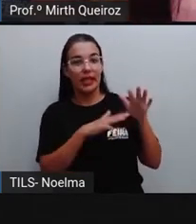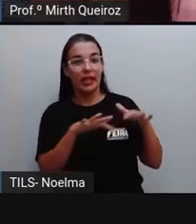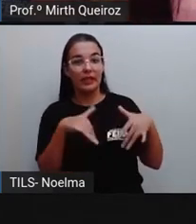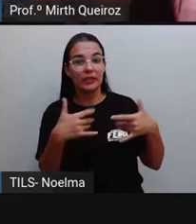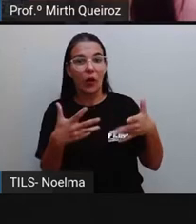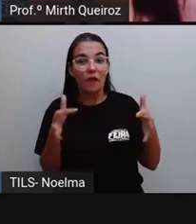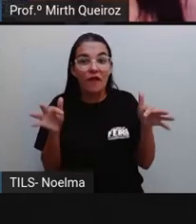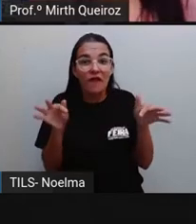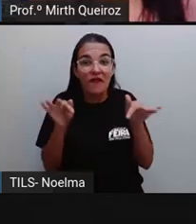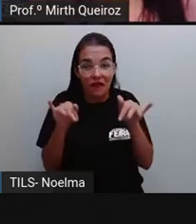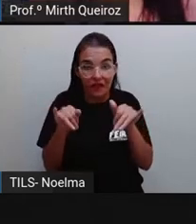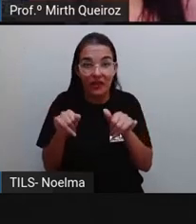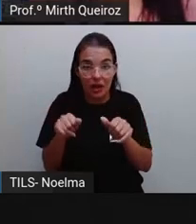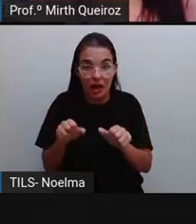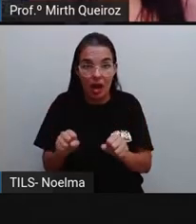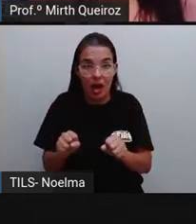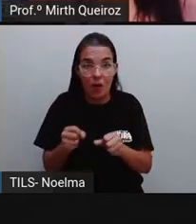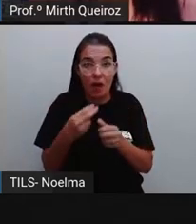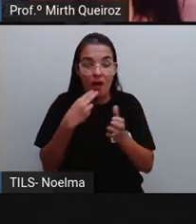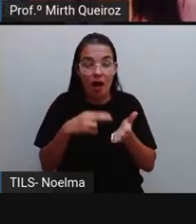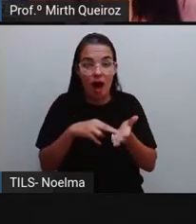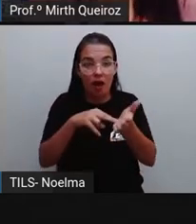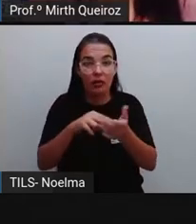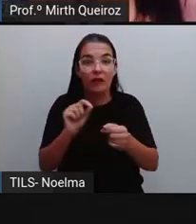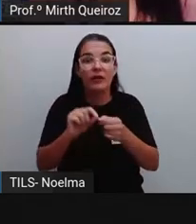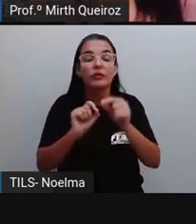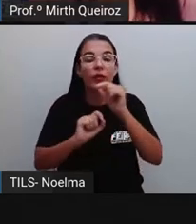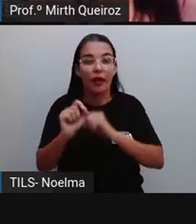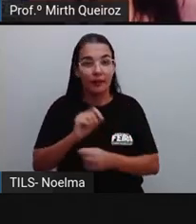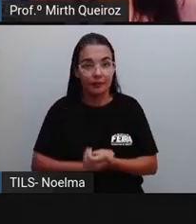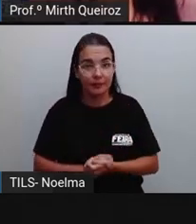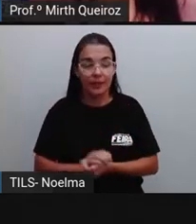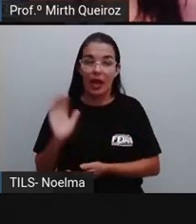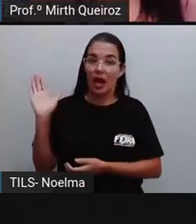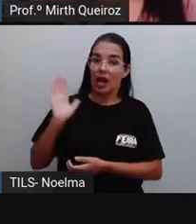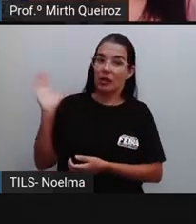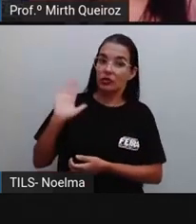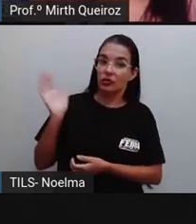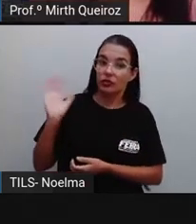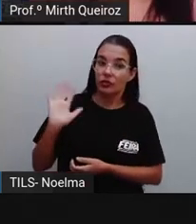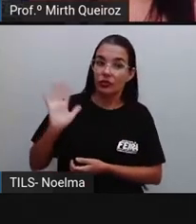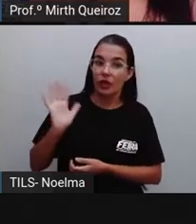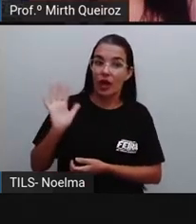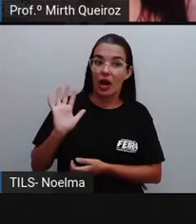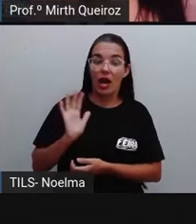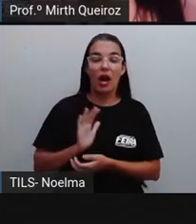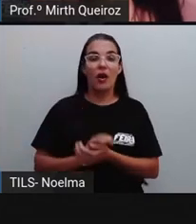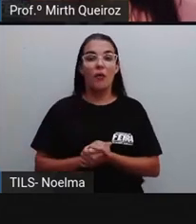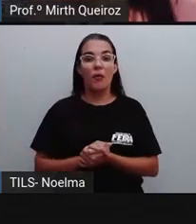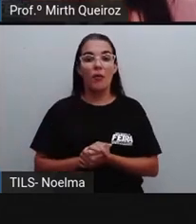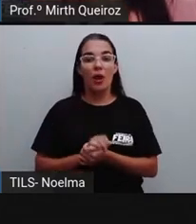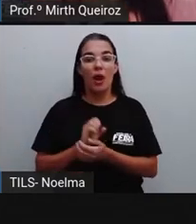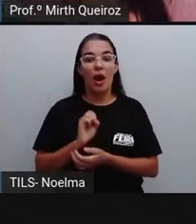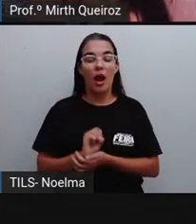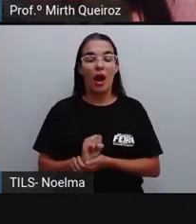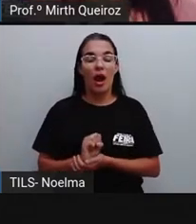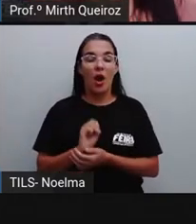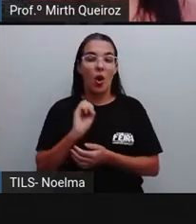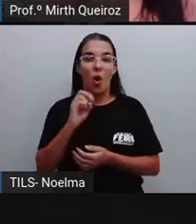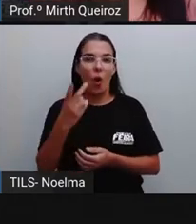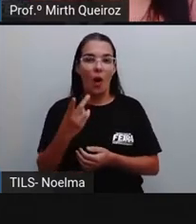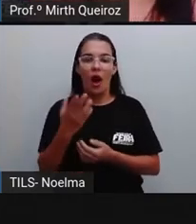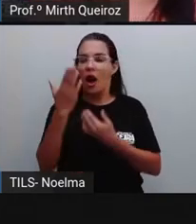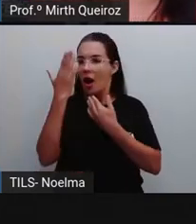fechamento, logo ao final, ou despedida com assinatura. Por exemplo, atenciosamente,